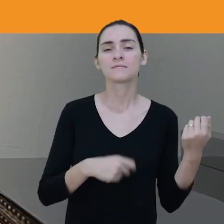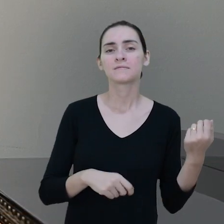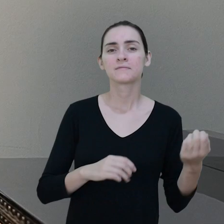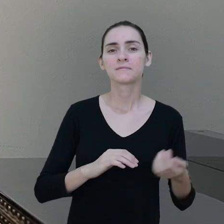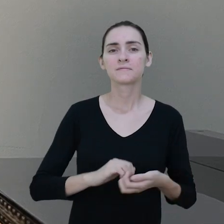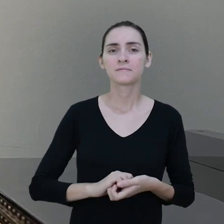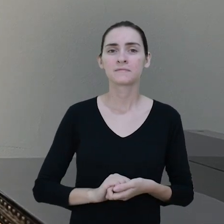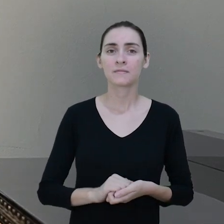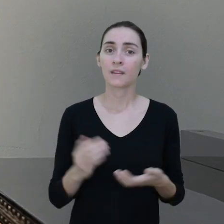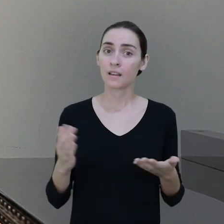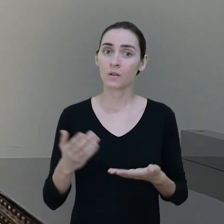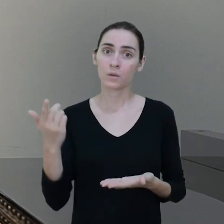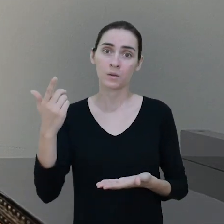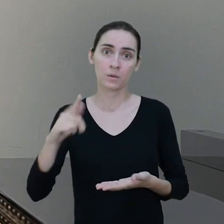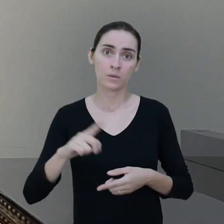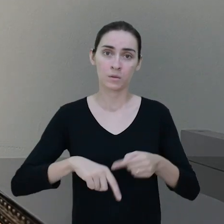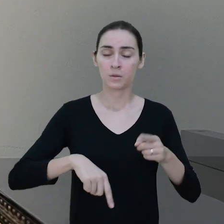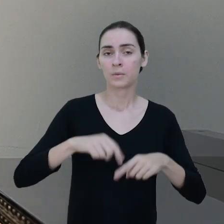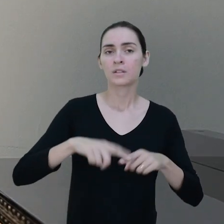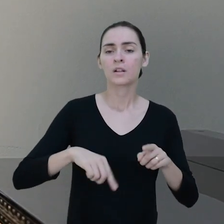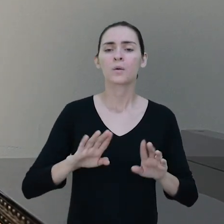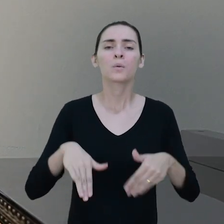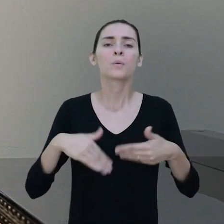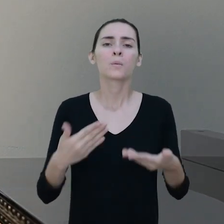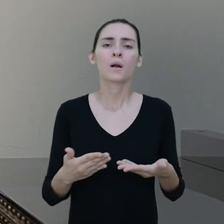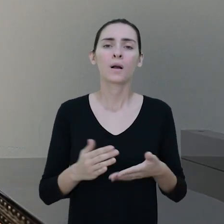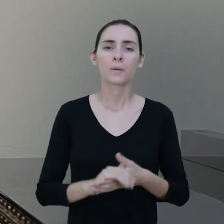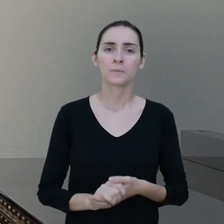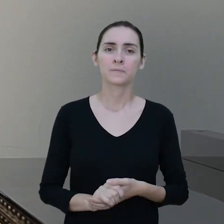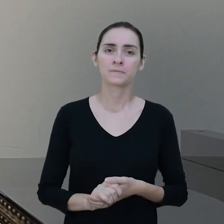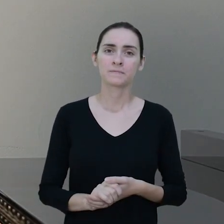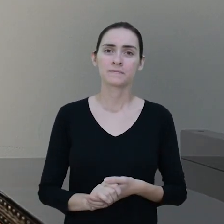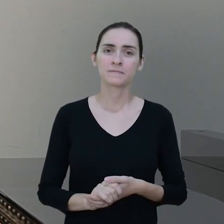Vamos para o próximo. Que objeto é este?